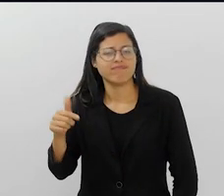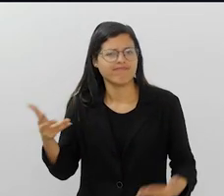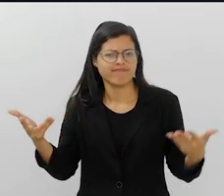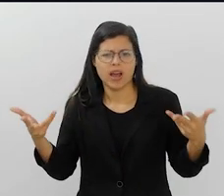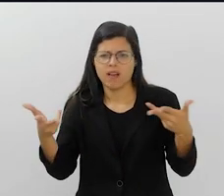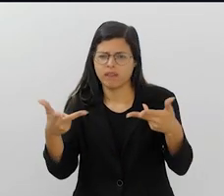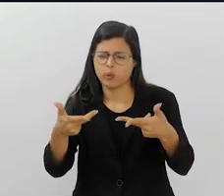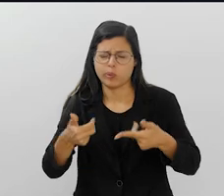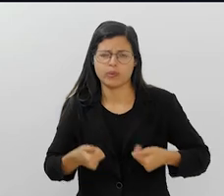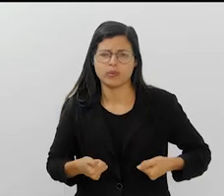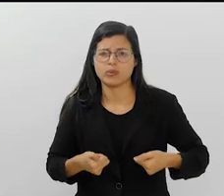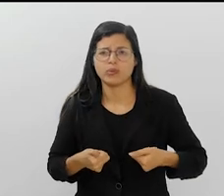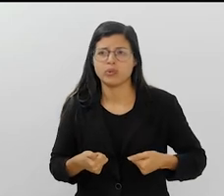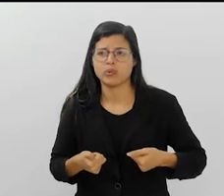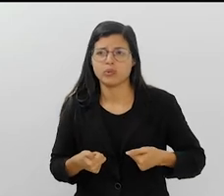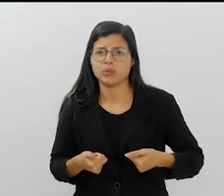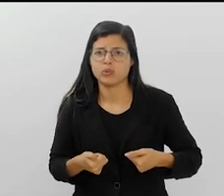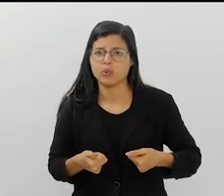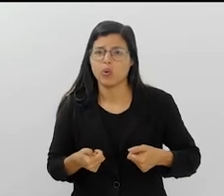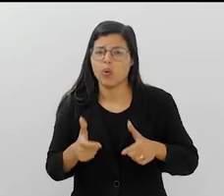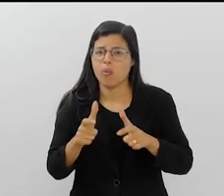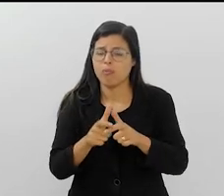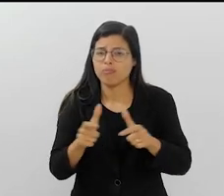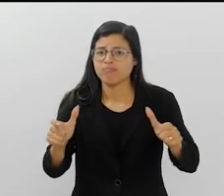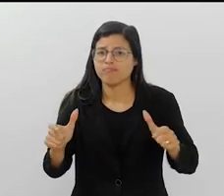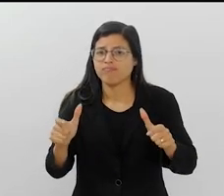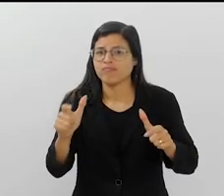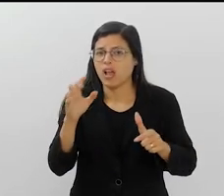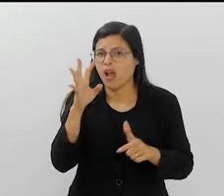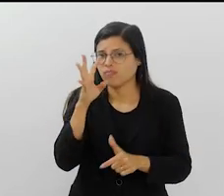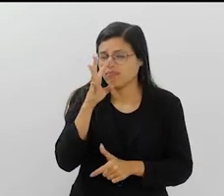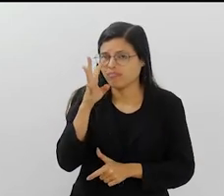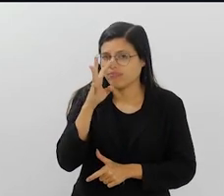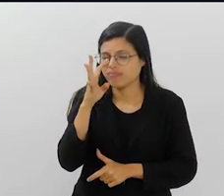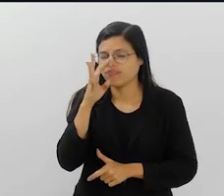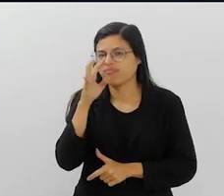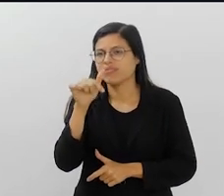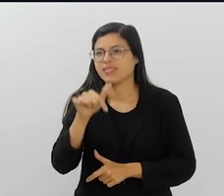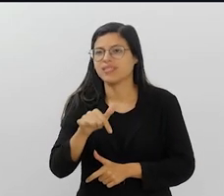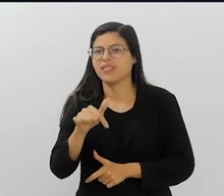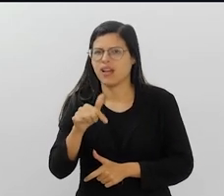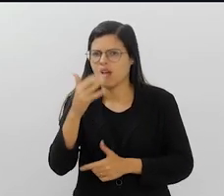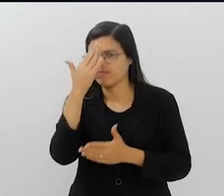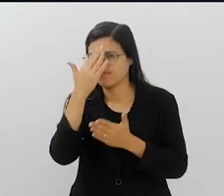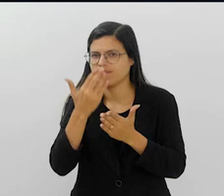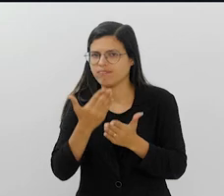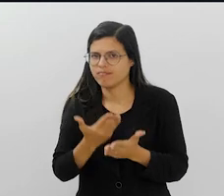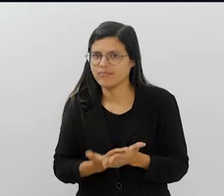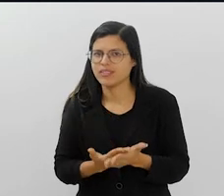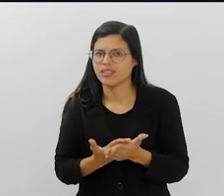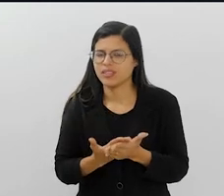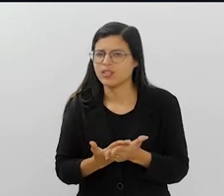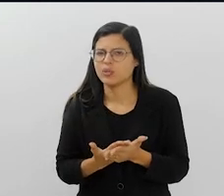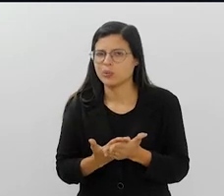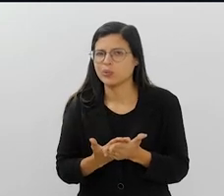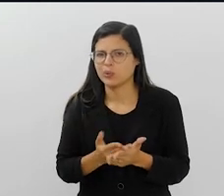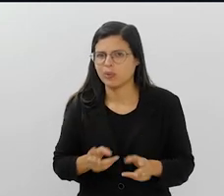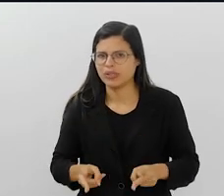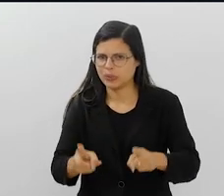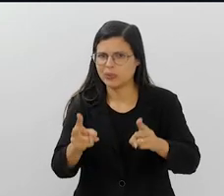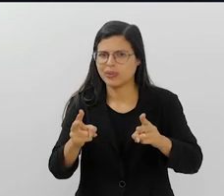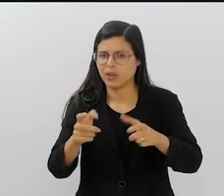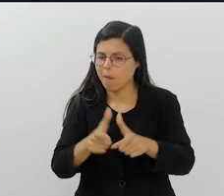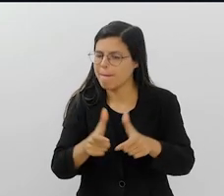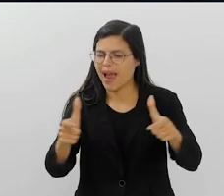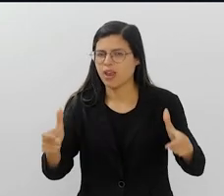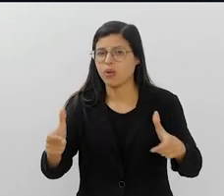maravilhoso, é, sem dúvida, o maior espetáculo da Terra em Céu Aberto, eu acredito que seja ainda. Mas por que você acha que